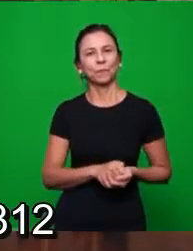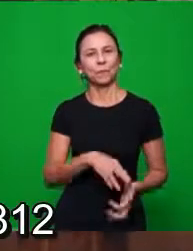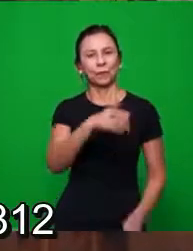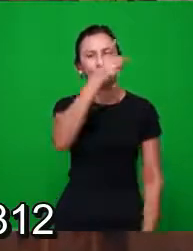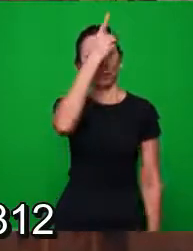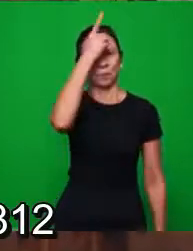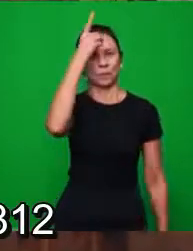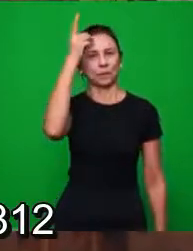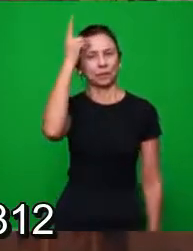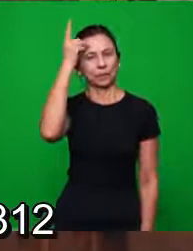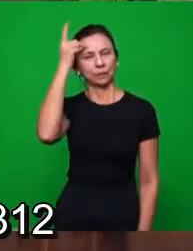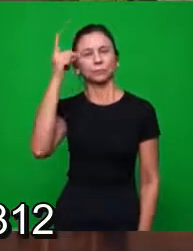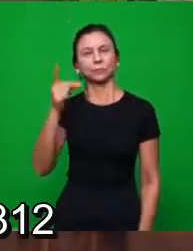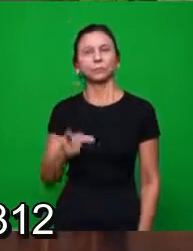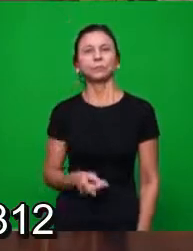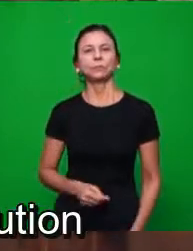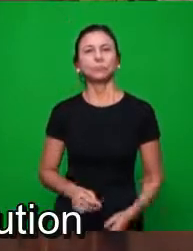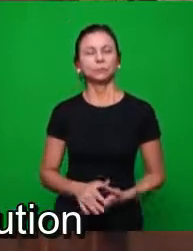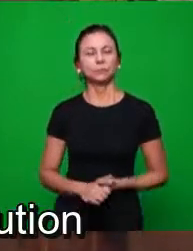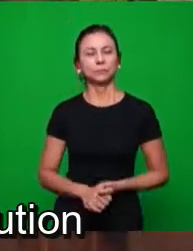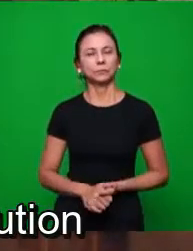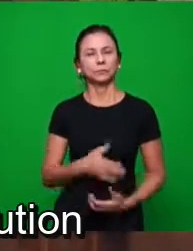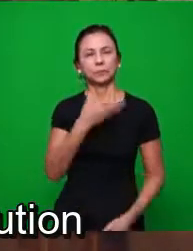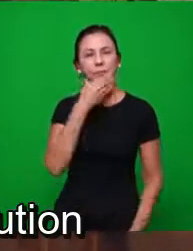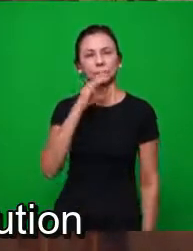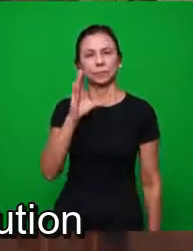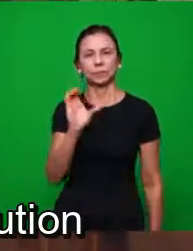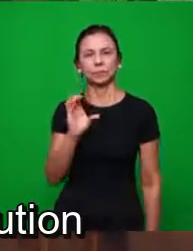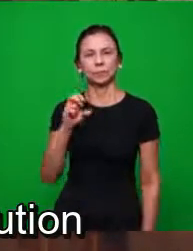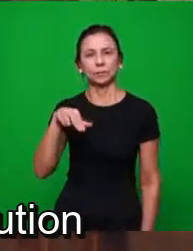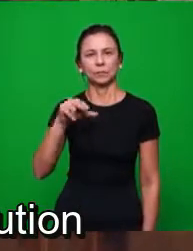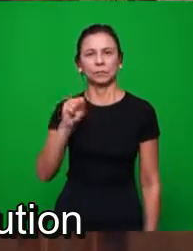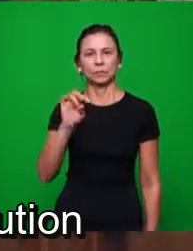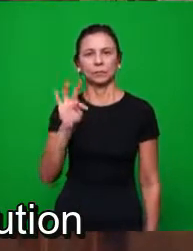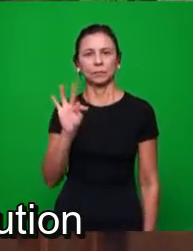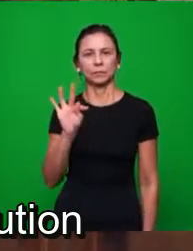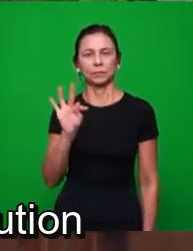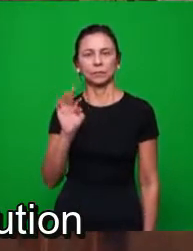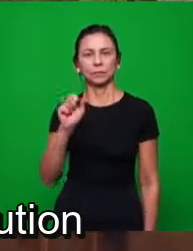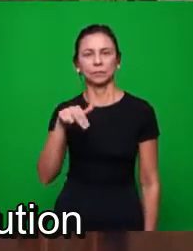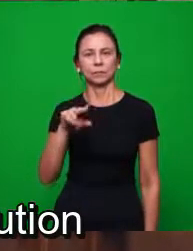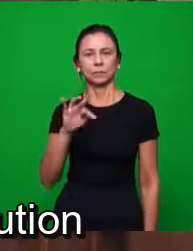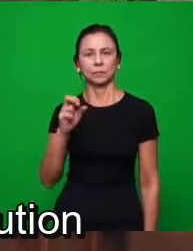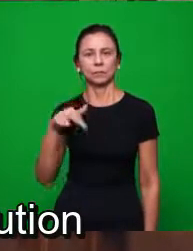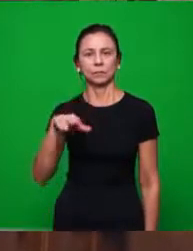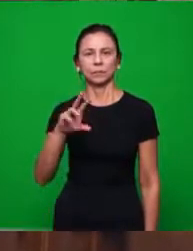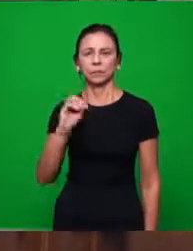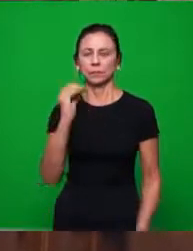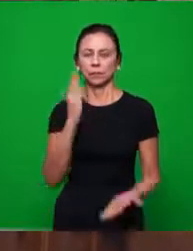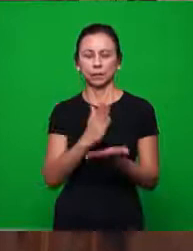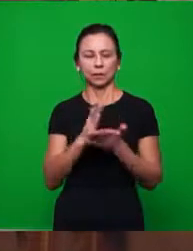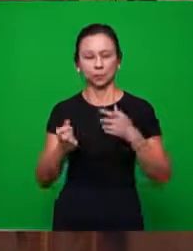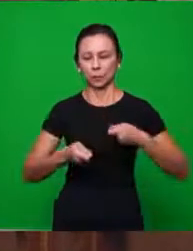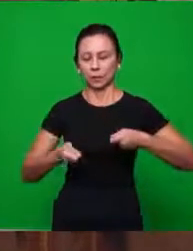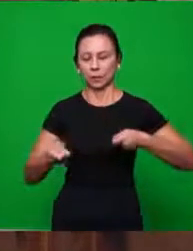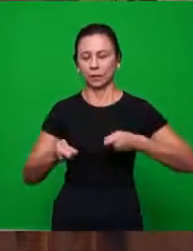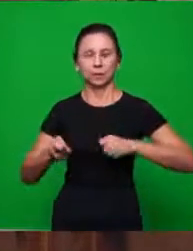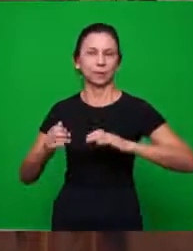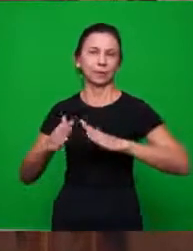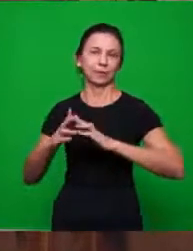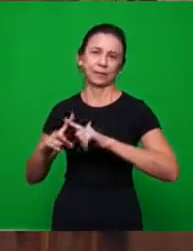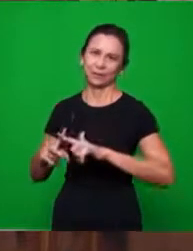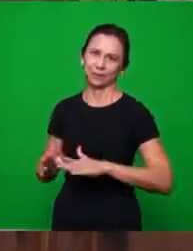e Constantino, 312, que diz, agora não haverá mais perseguição à igreja. E os